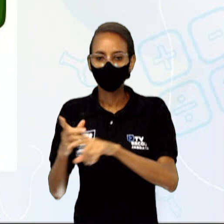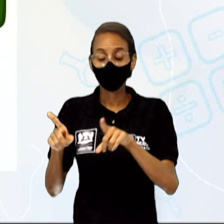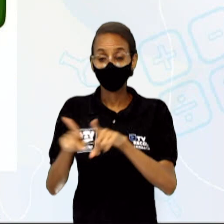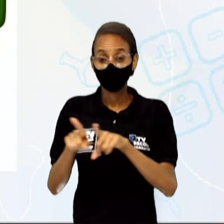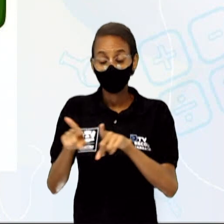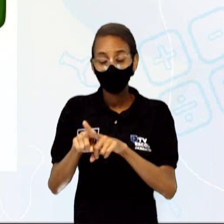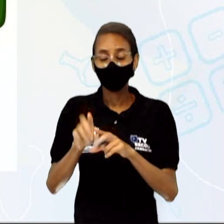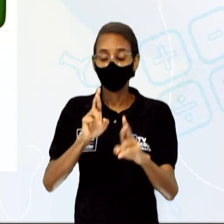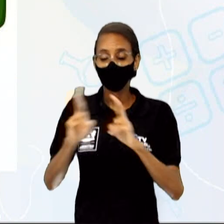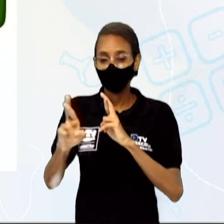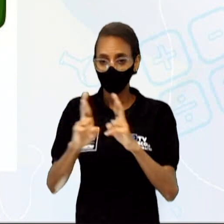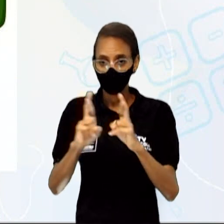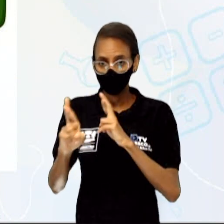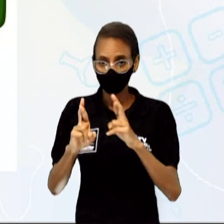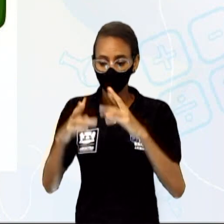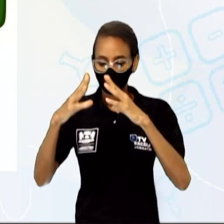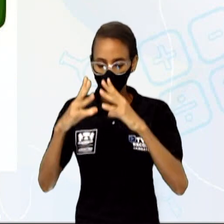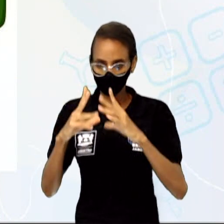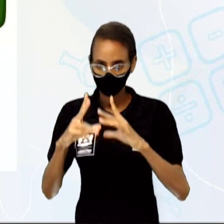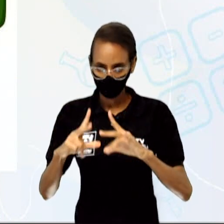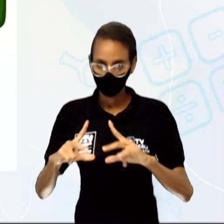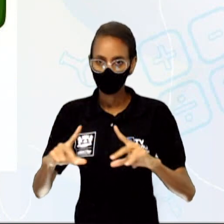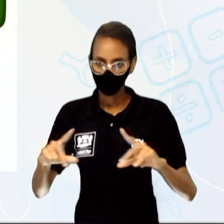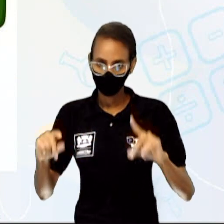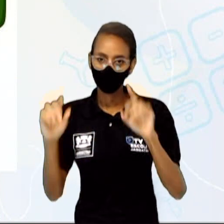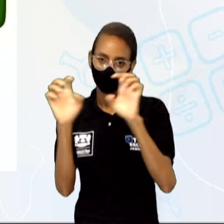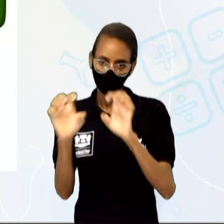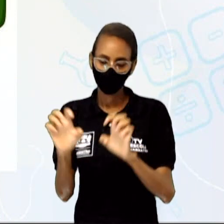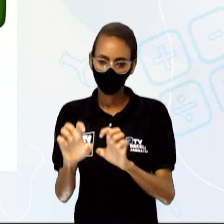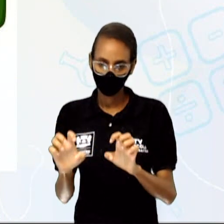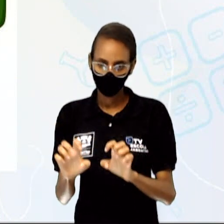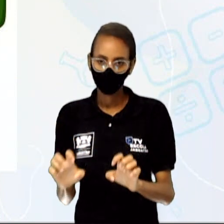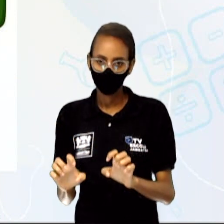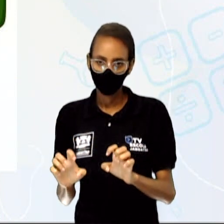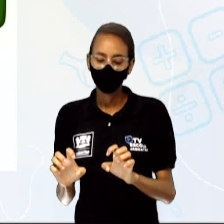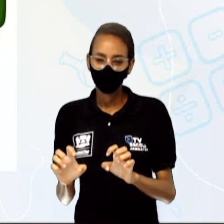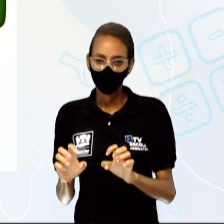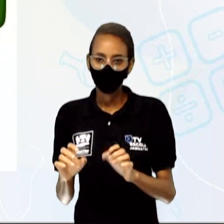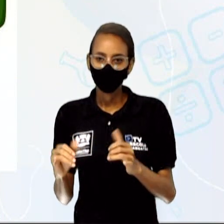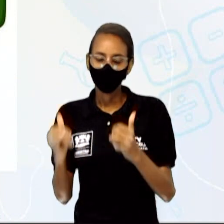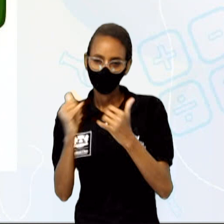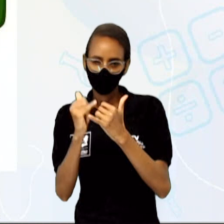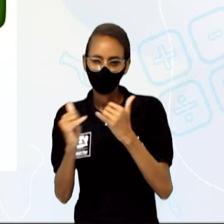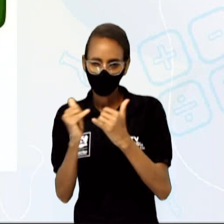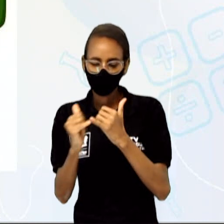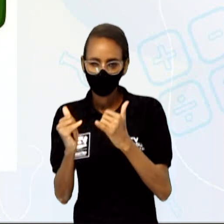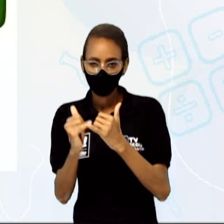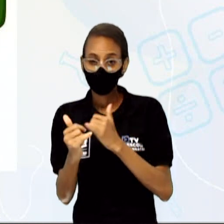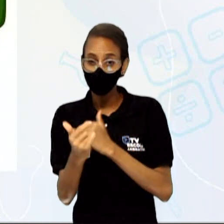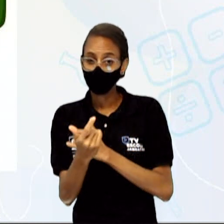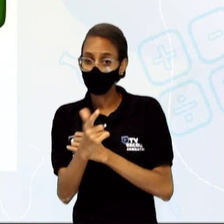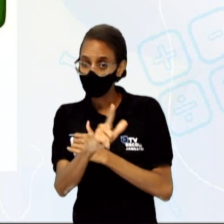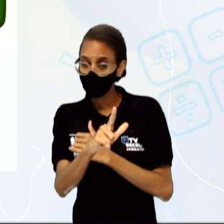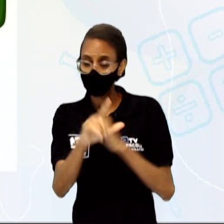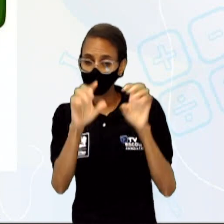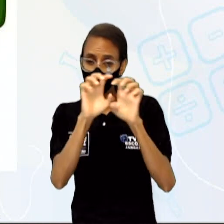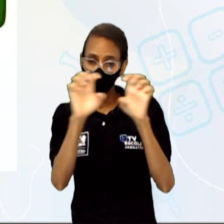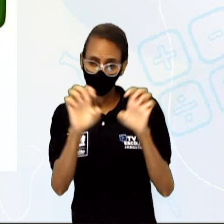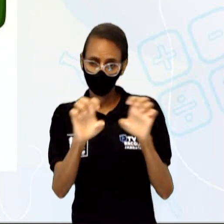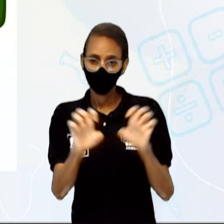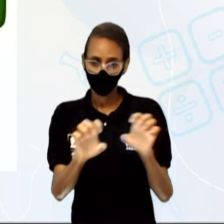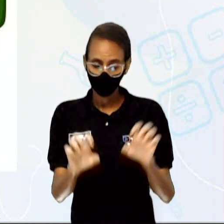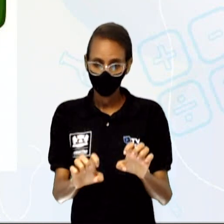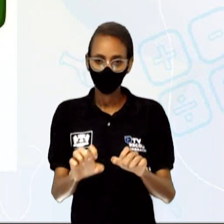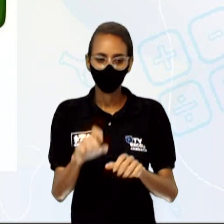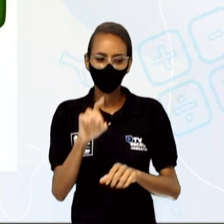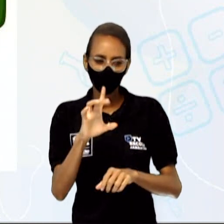relacionado também à digestão de estruturas da própria célula. De forma semelhante o a gente vê no lisossomo, tudo isso daí que estava somente em células